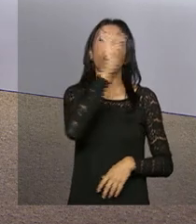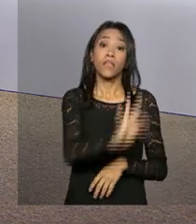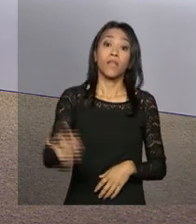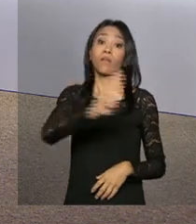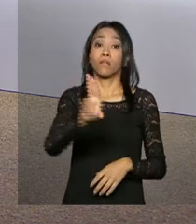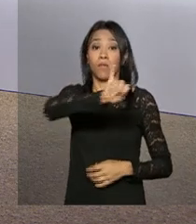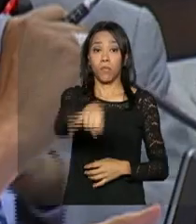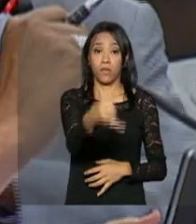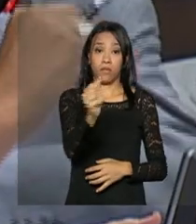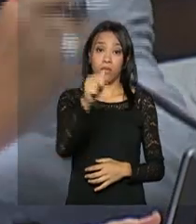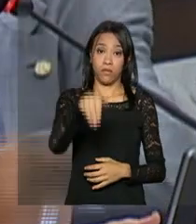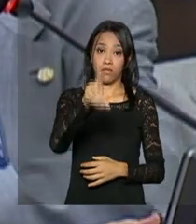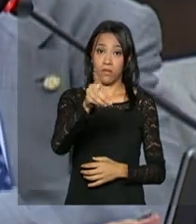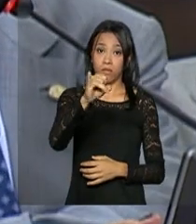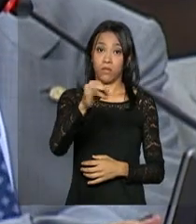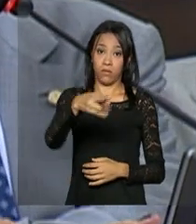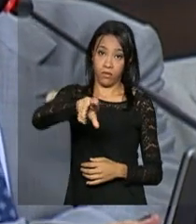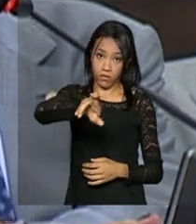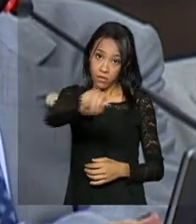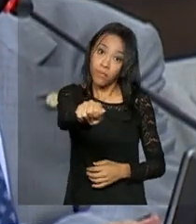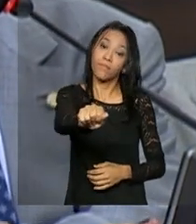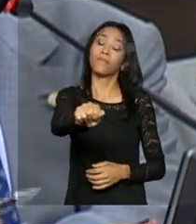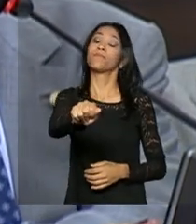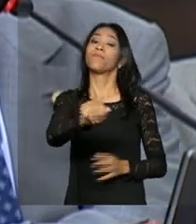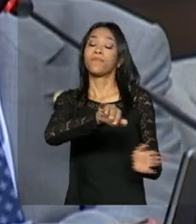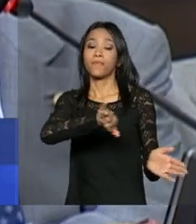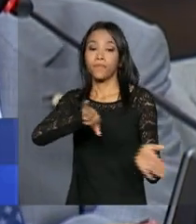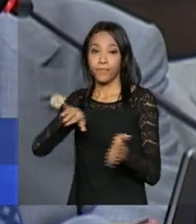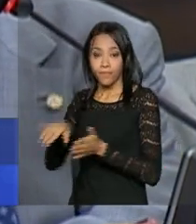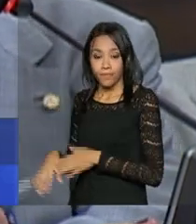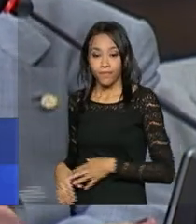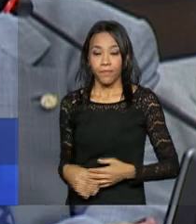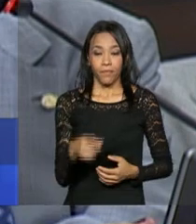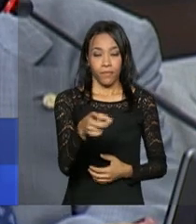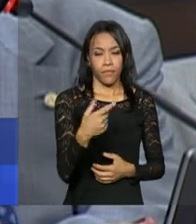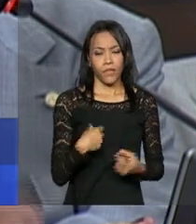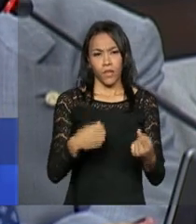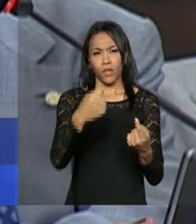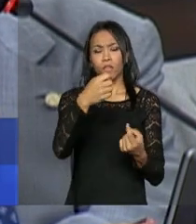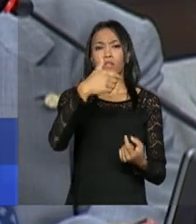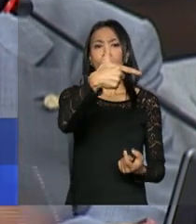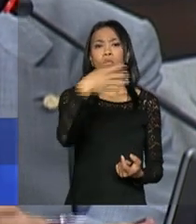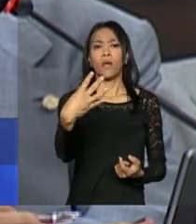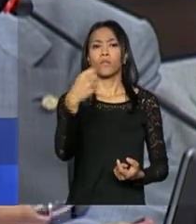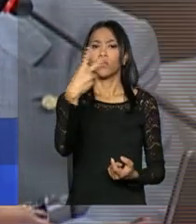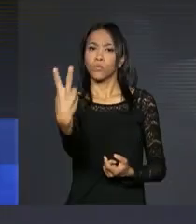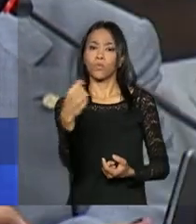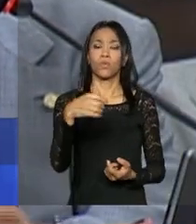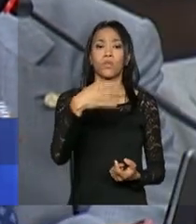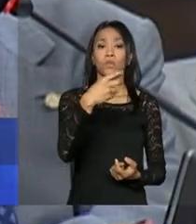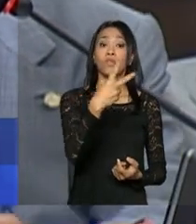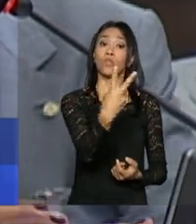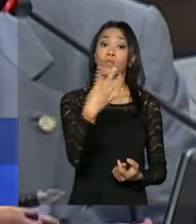Feghali. Além dos itens já citados, eu agregaria os itens 2421, 2422,